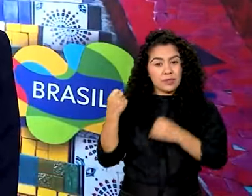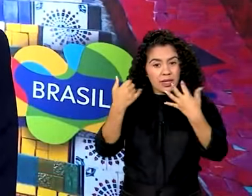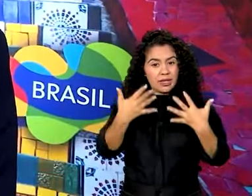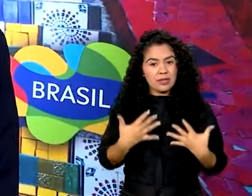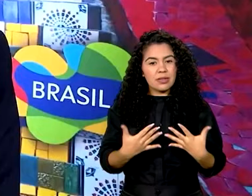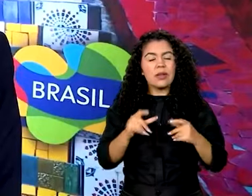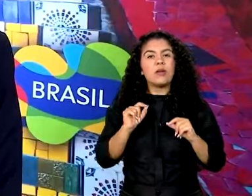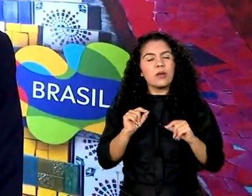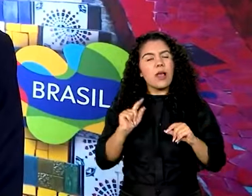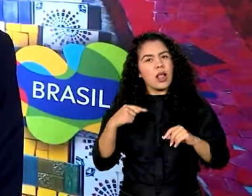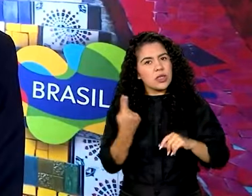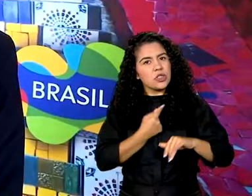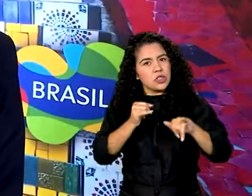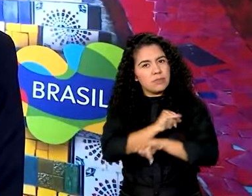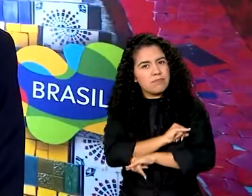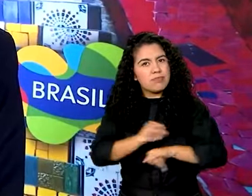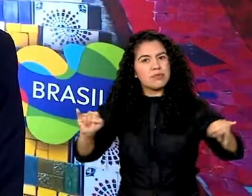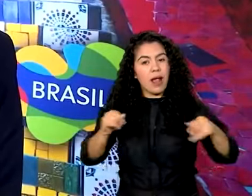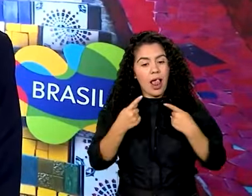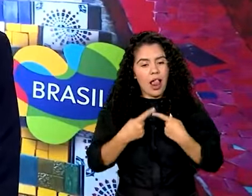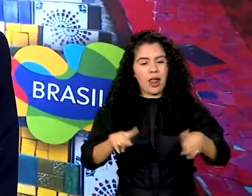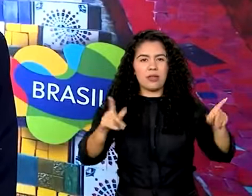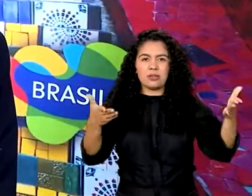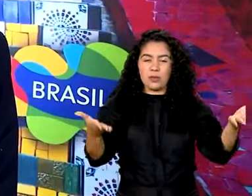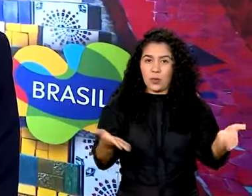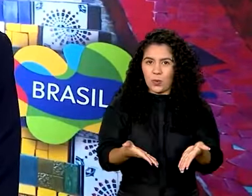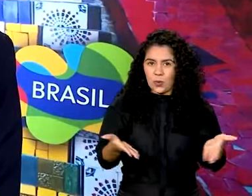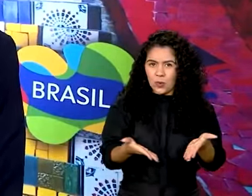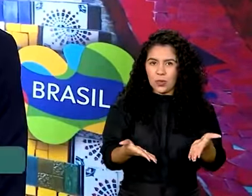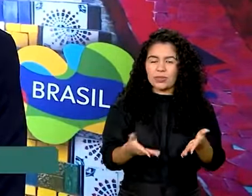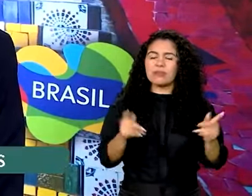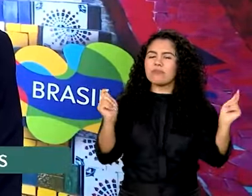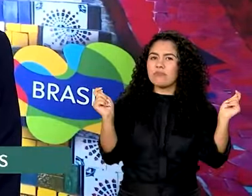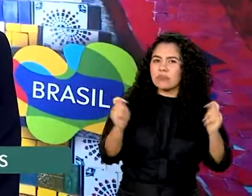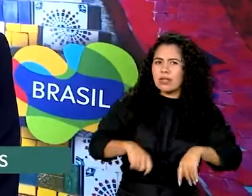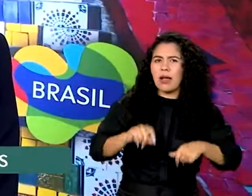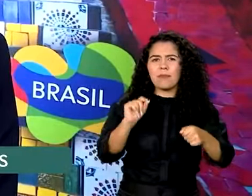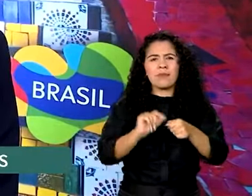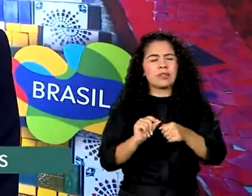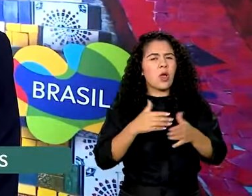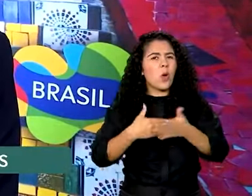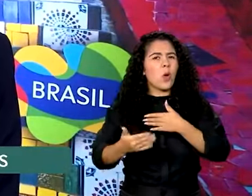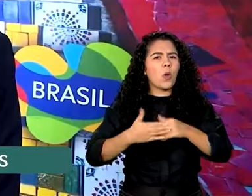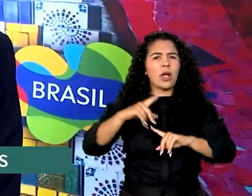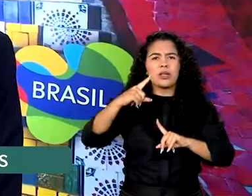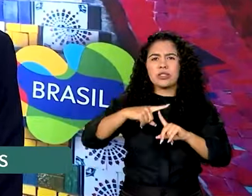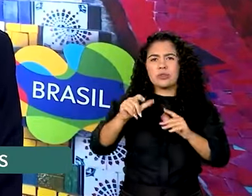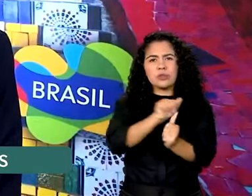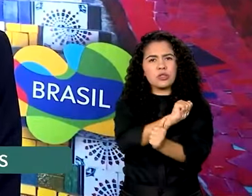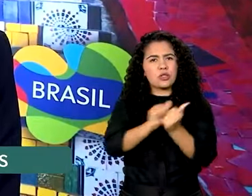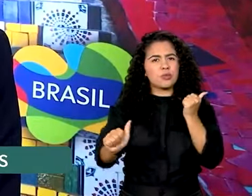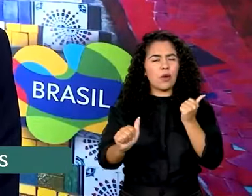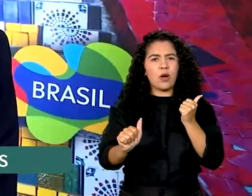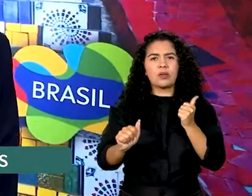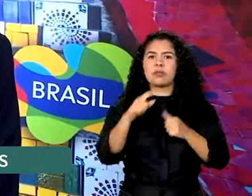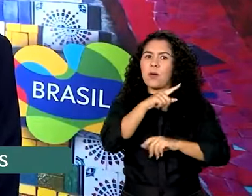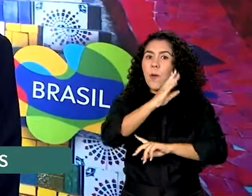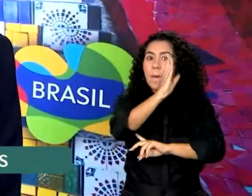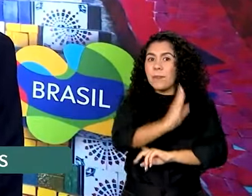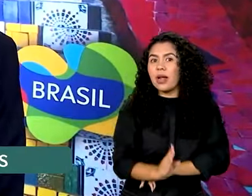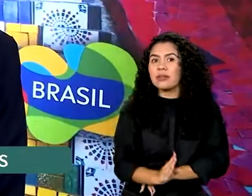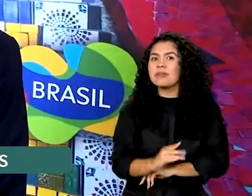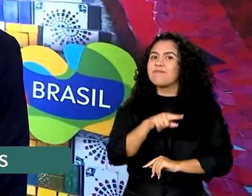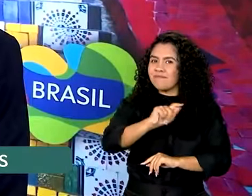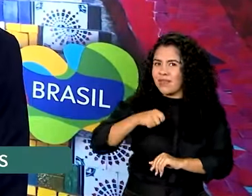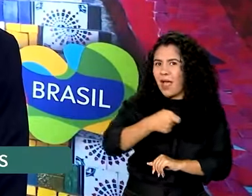chamado para o vídeo que a gente lança hoje da campanha, que você pode praticar qualquer esporte olímpico dentro do Brasil, com a vantagem de ser no